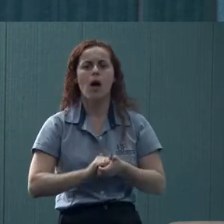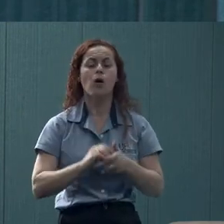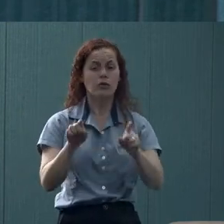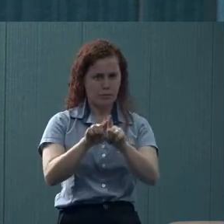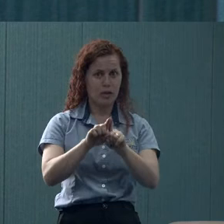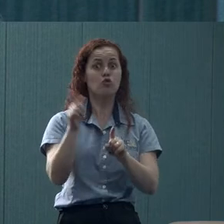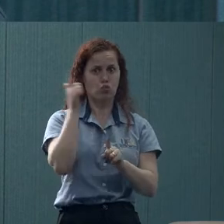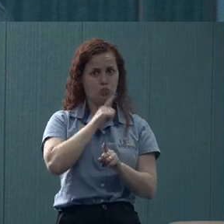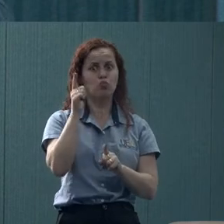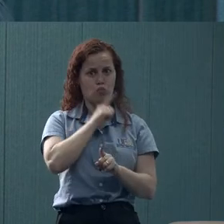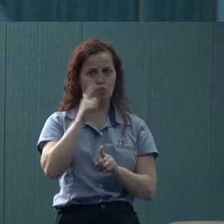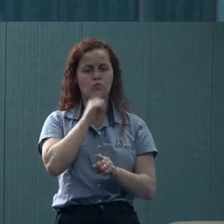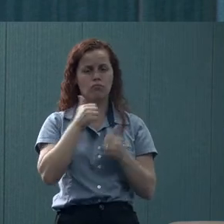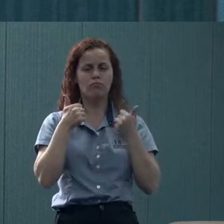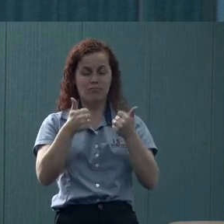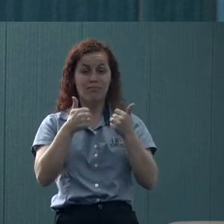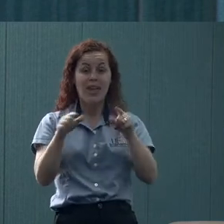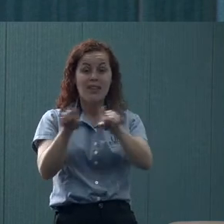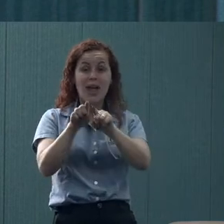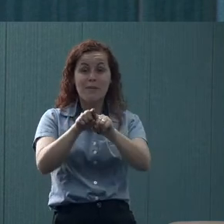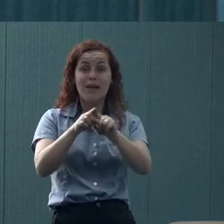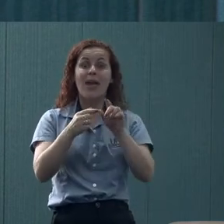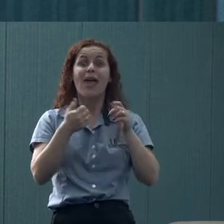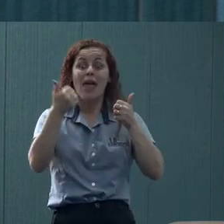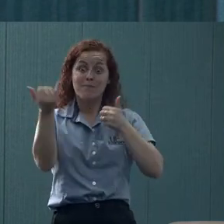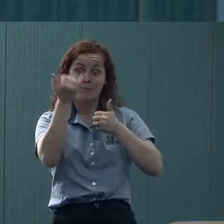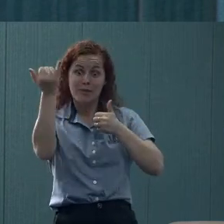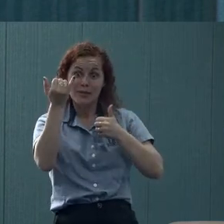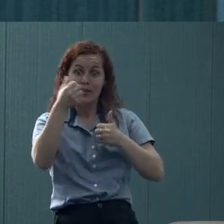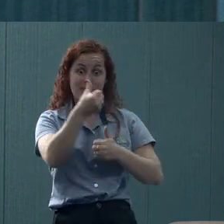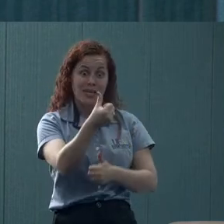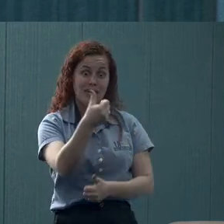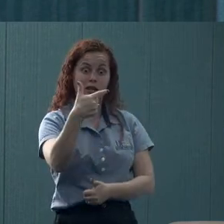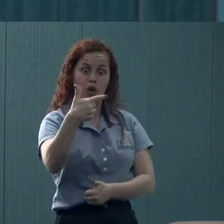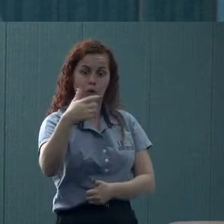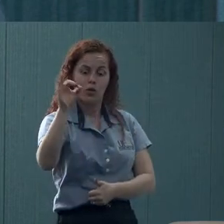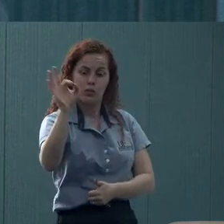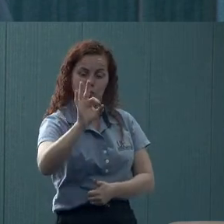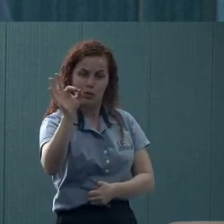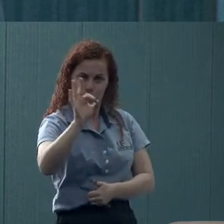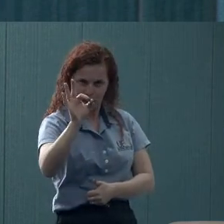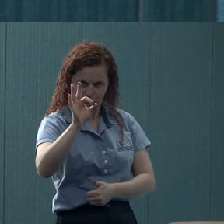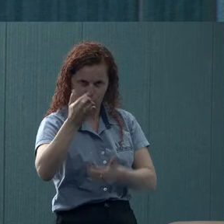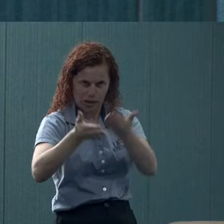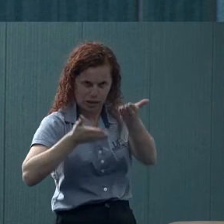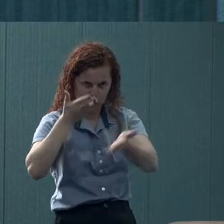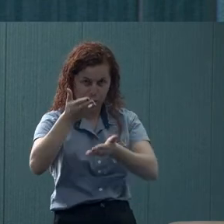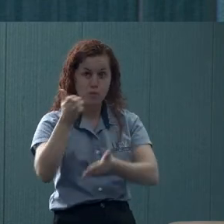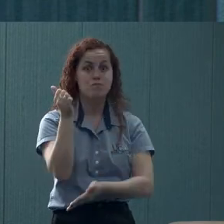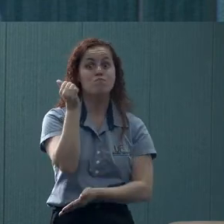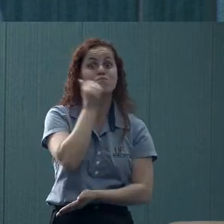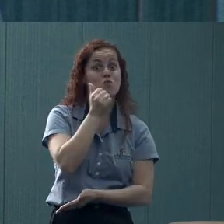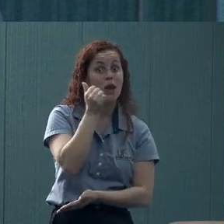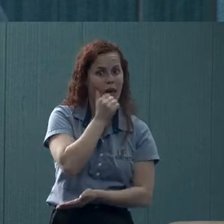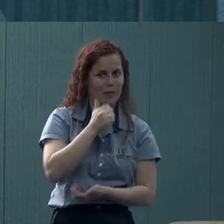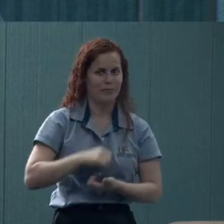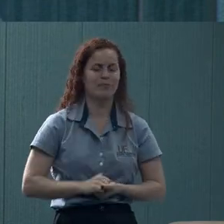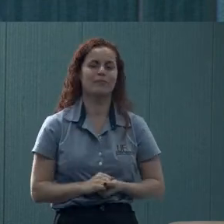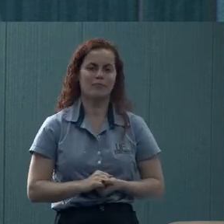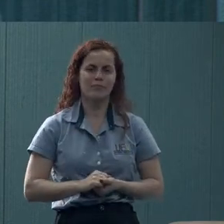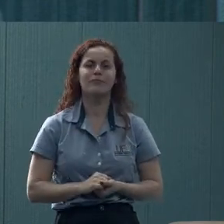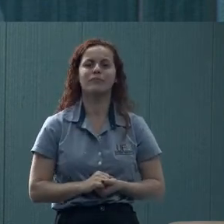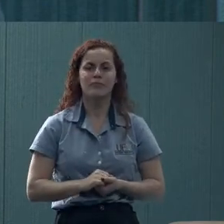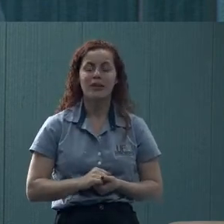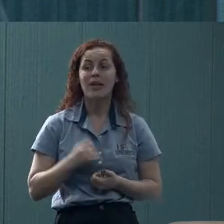está cumprindo nesse sentido. E eu destacaria também que 62% dos atendimentos são de mulheres. E